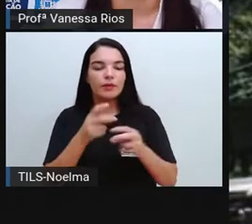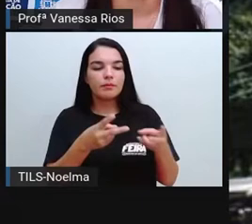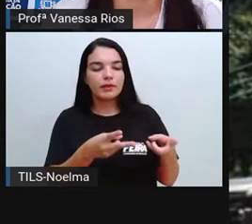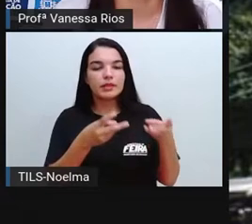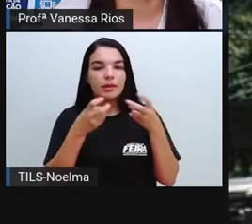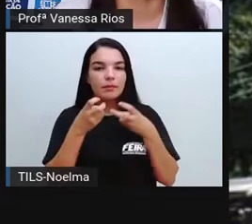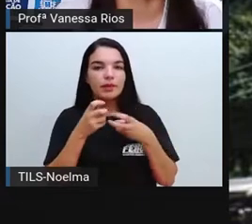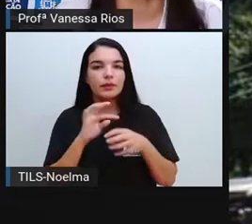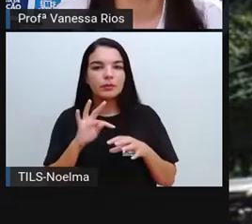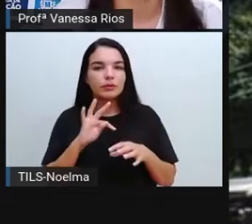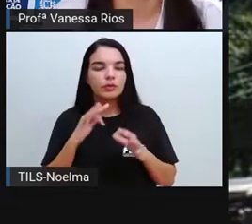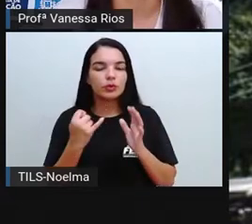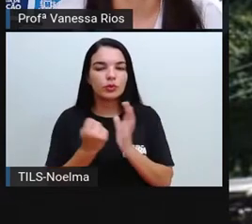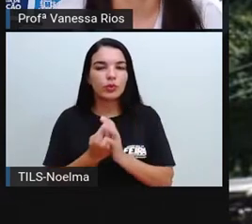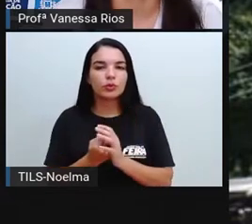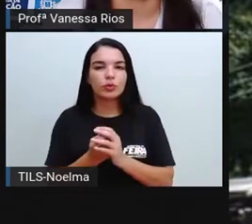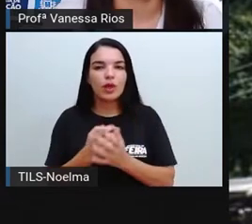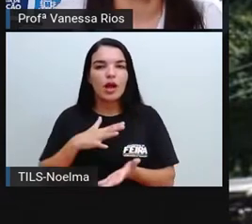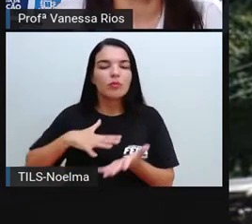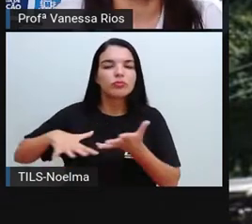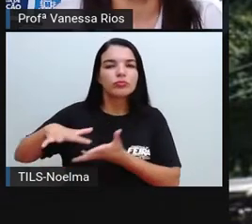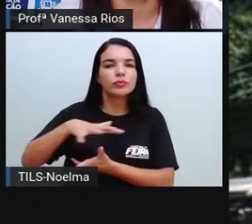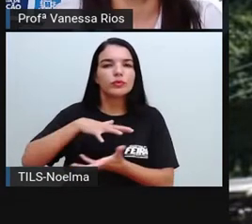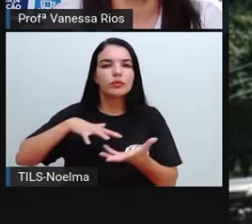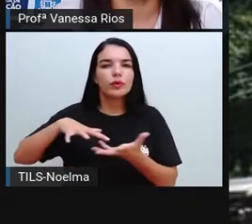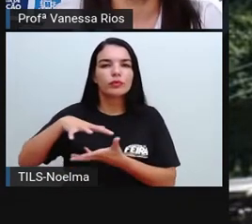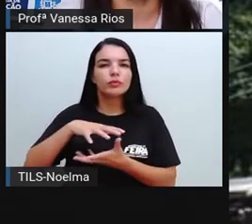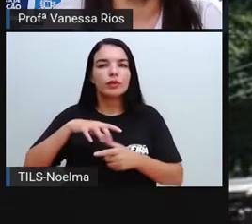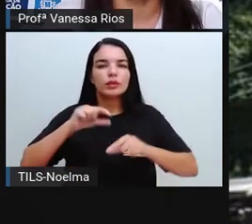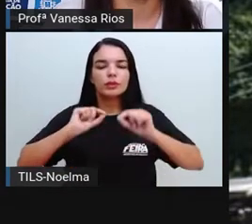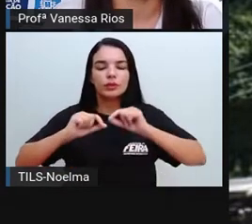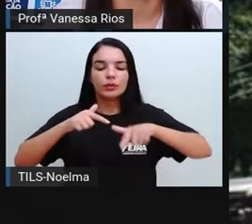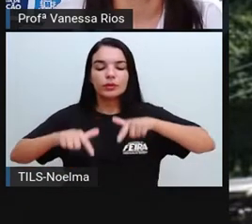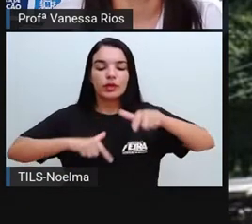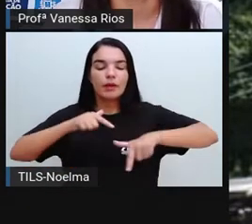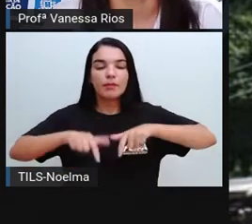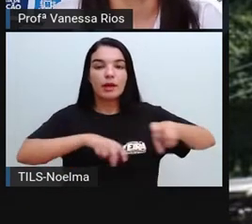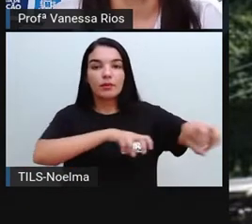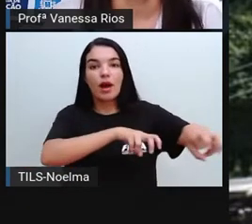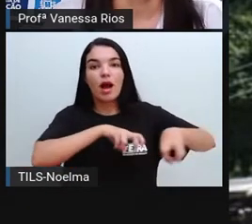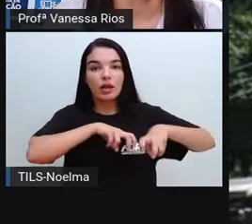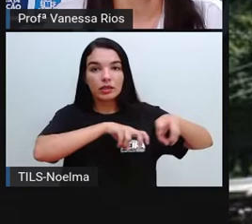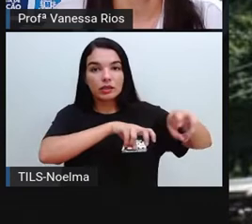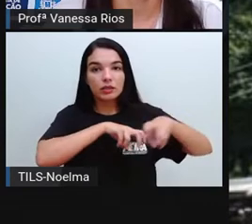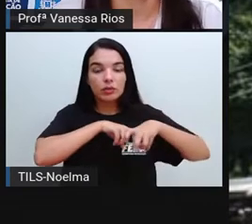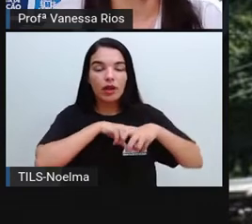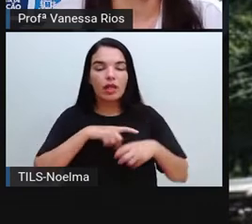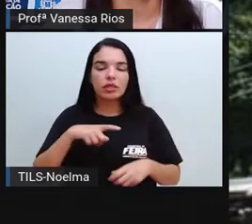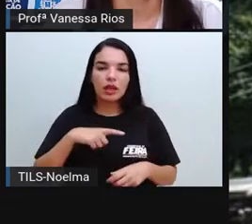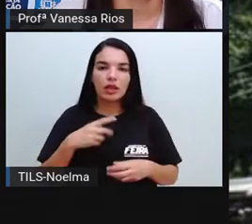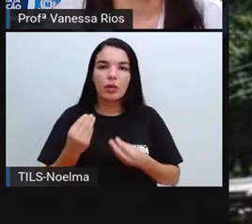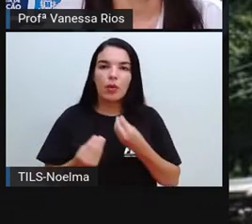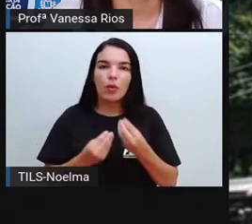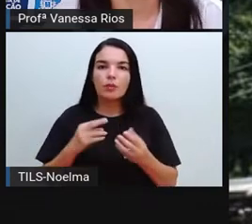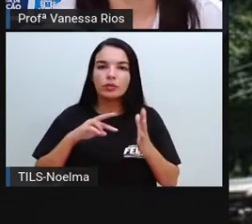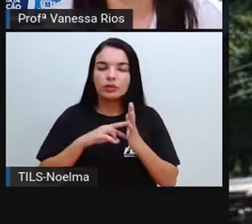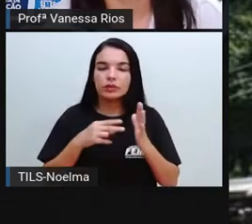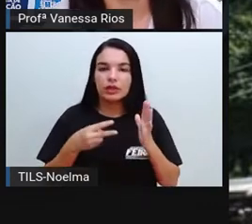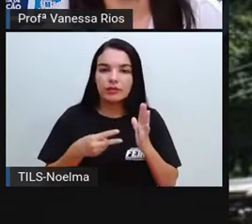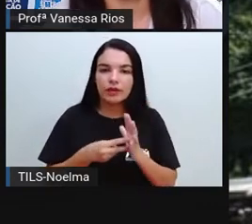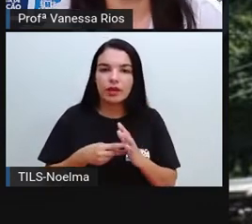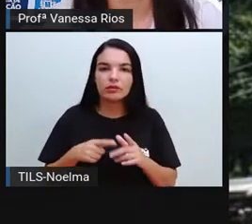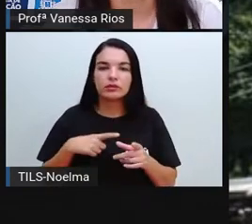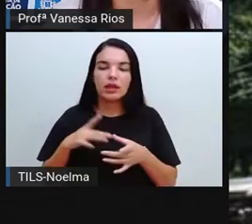esse envolvimento de atividades que a agricultura engloba, a agricultura define, né? E se